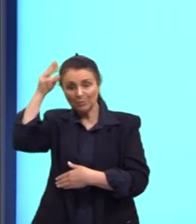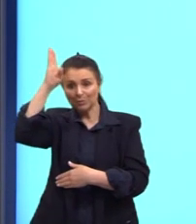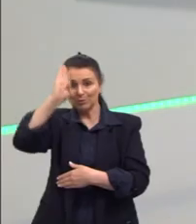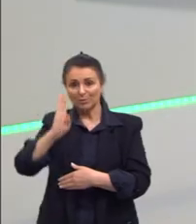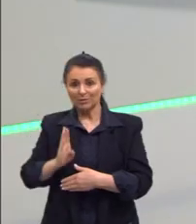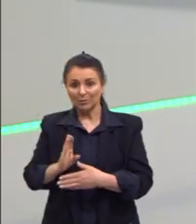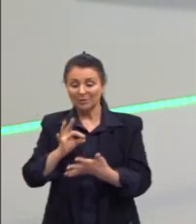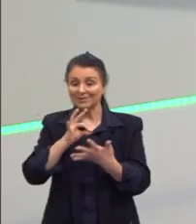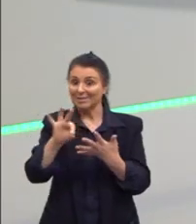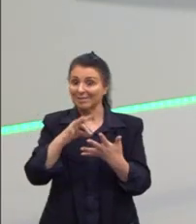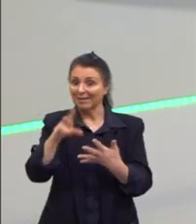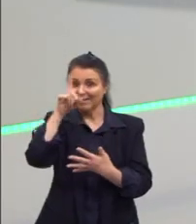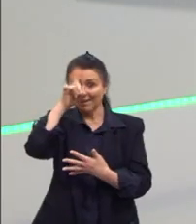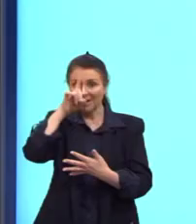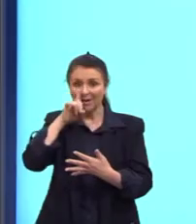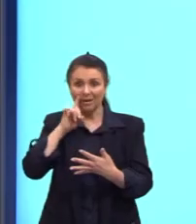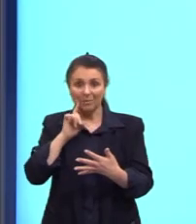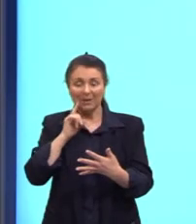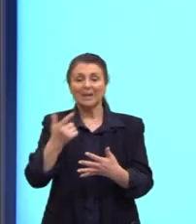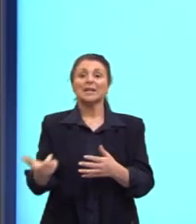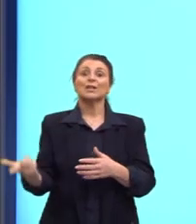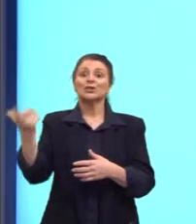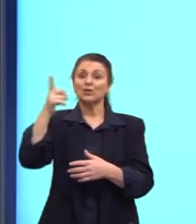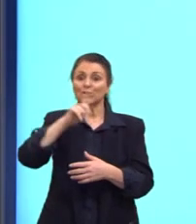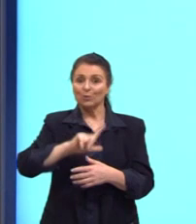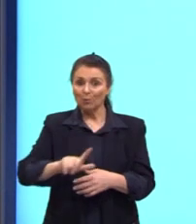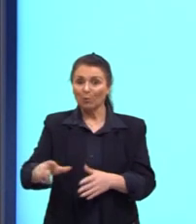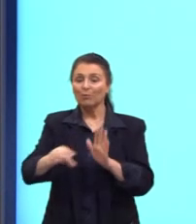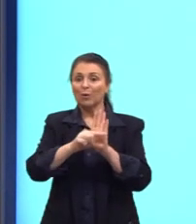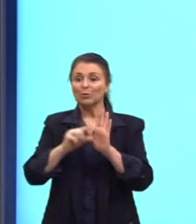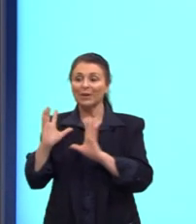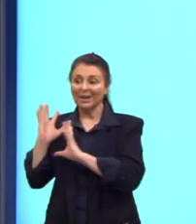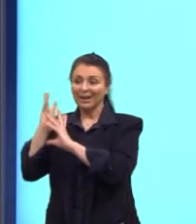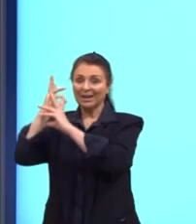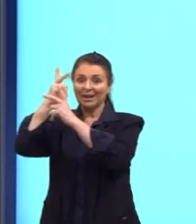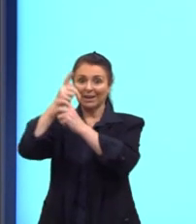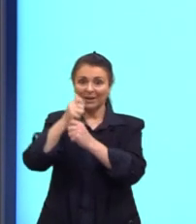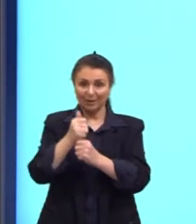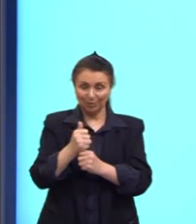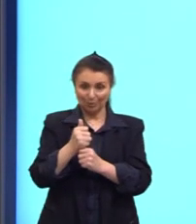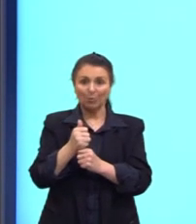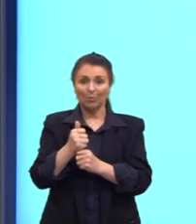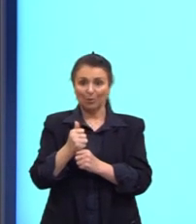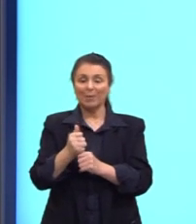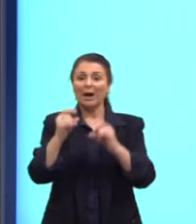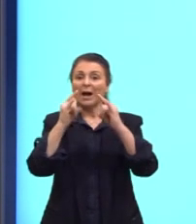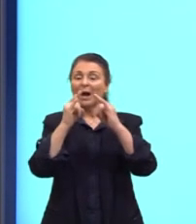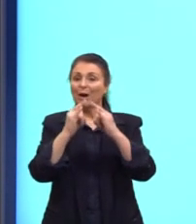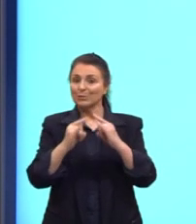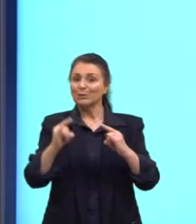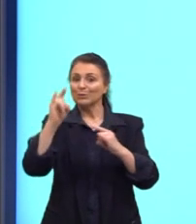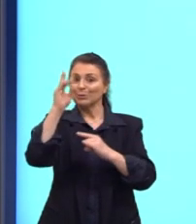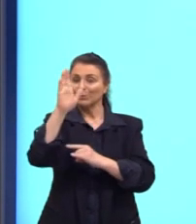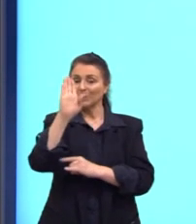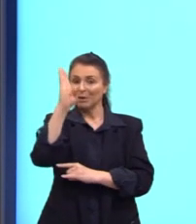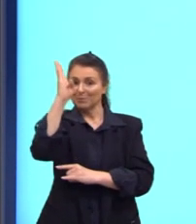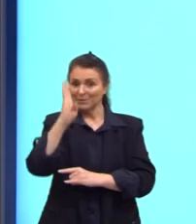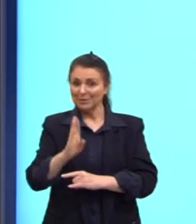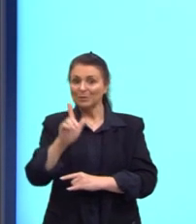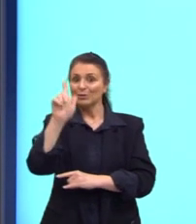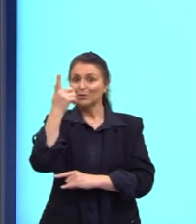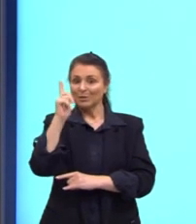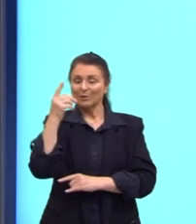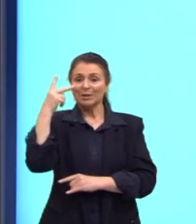Destacado em amarelo, a autora retoma a menção ao texto do IBGE para embasar a conclusão a partir de números reais.